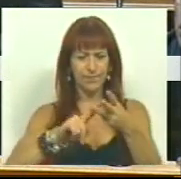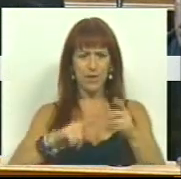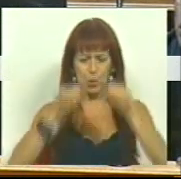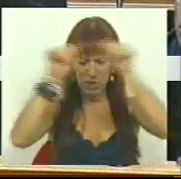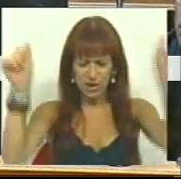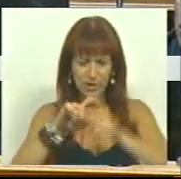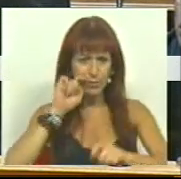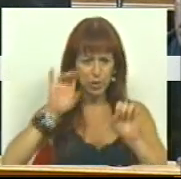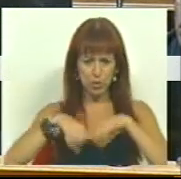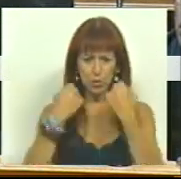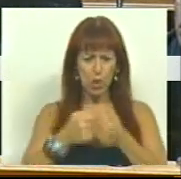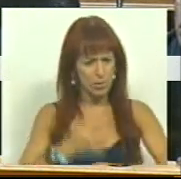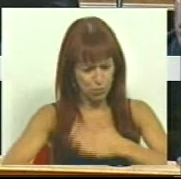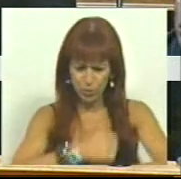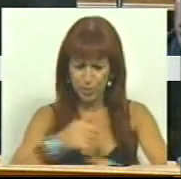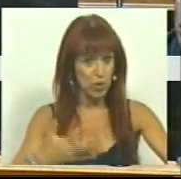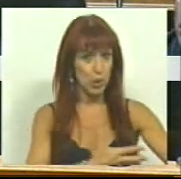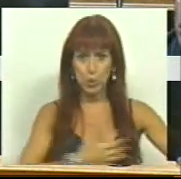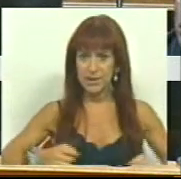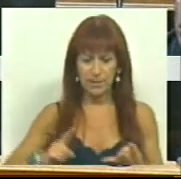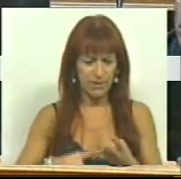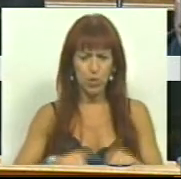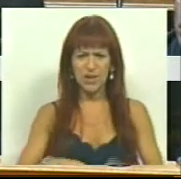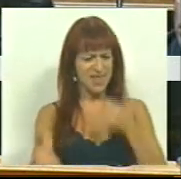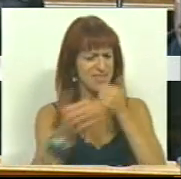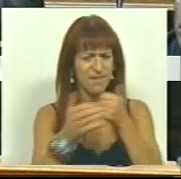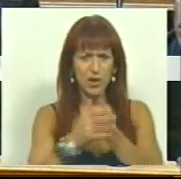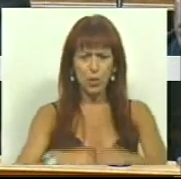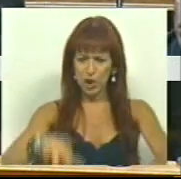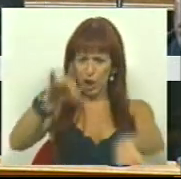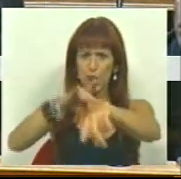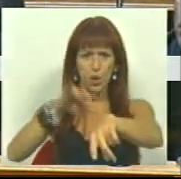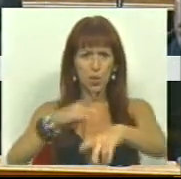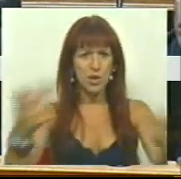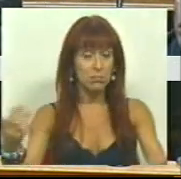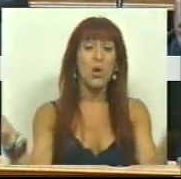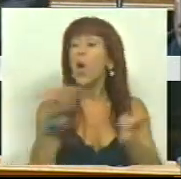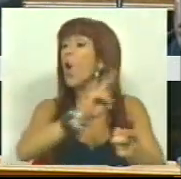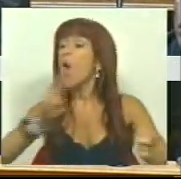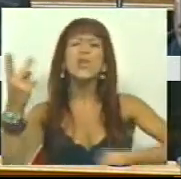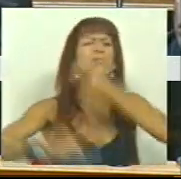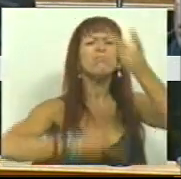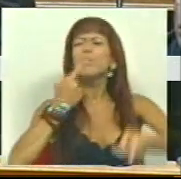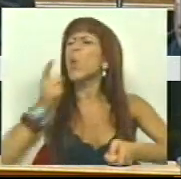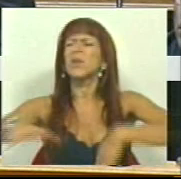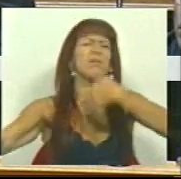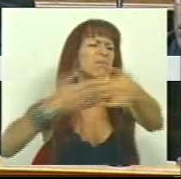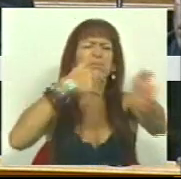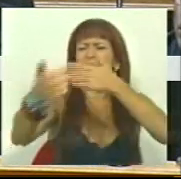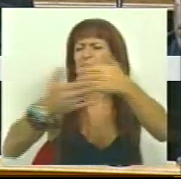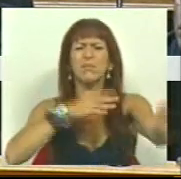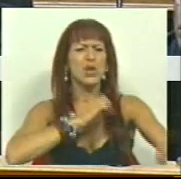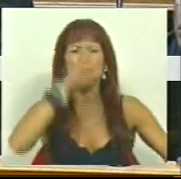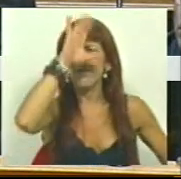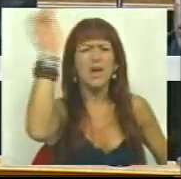a um sistema de proteção social eficaz no desemprego, na velhice, na doença. Qual reavaliação, qualquer apuça, Sr.